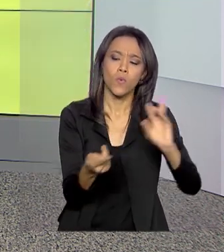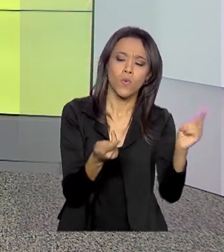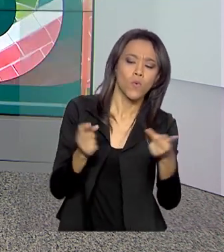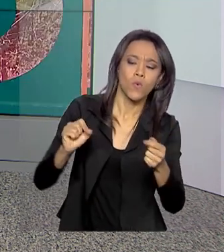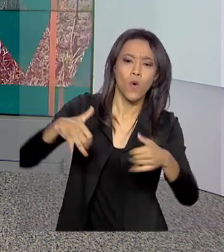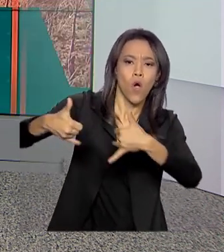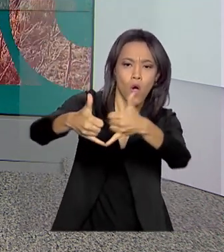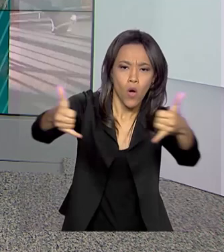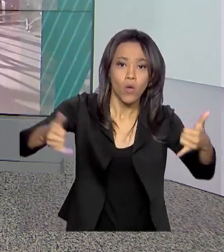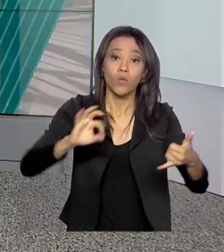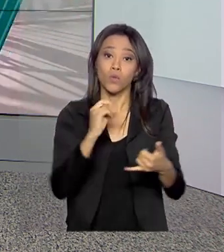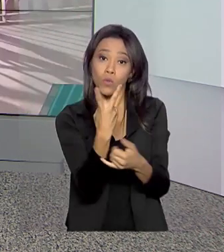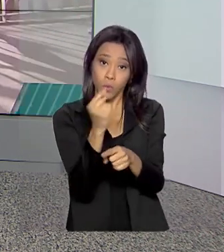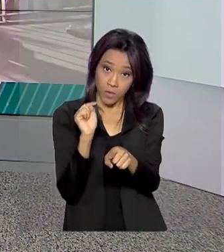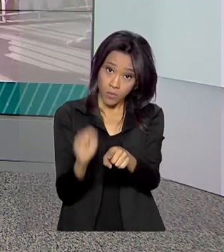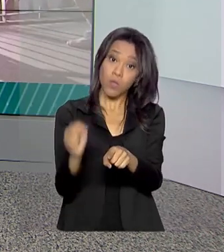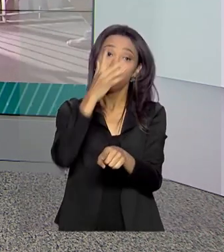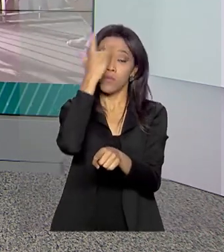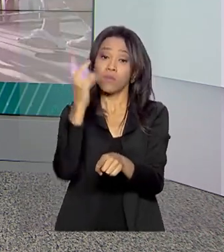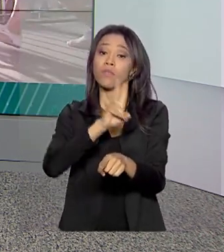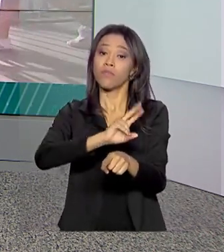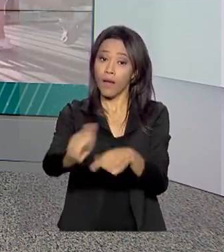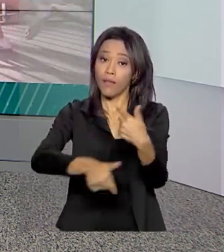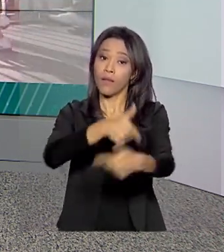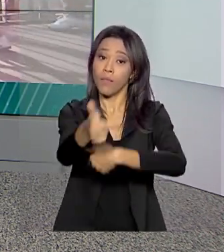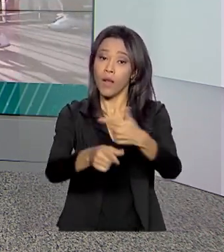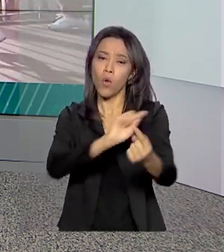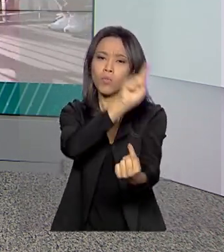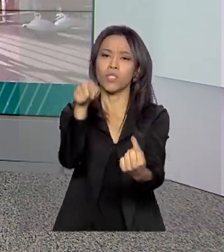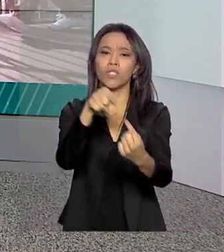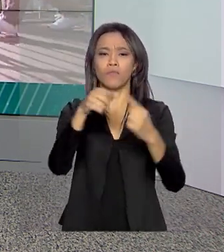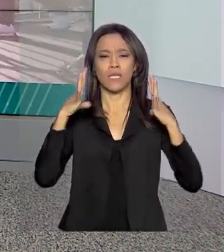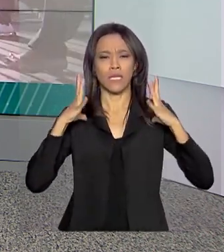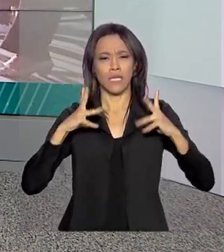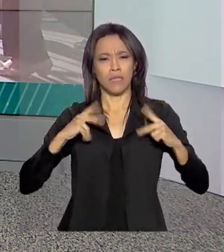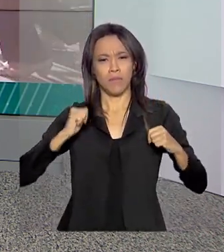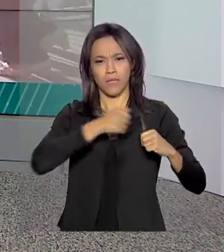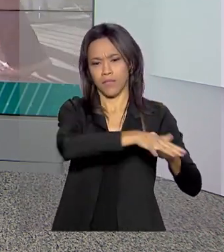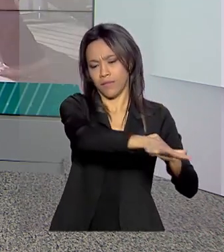pessoas vão participar da missão, que tem como foco a limpeza de manguezais e arrecifes.